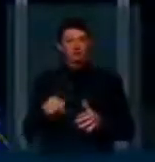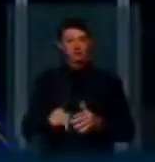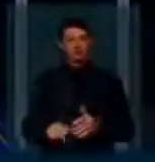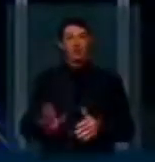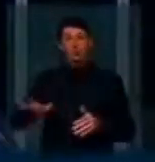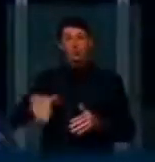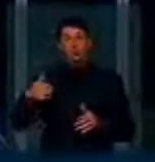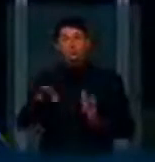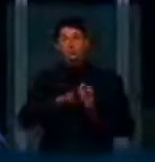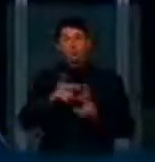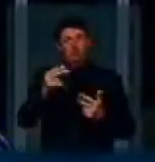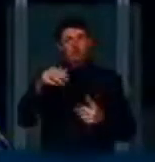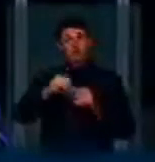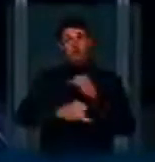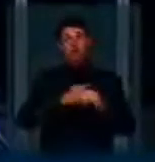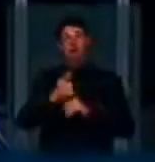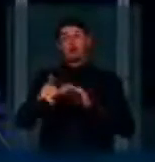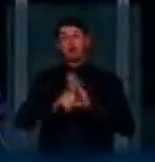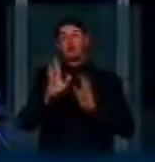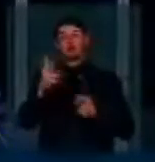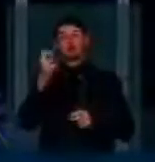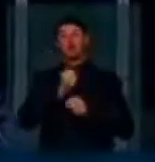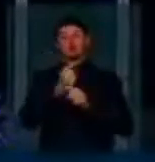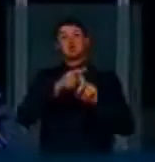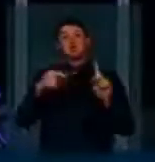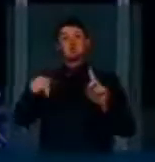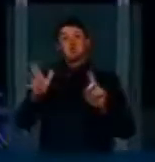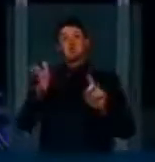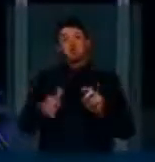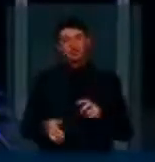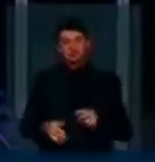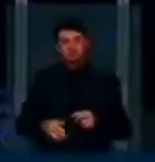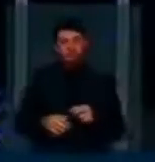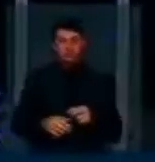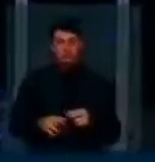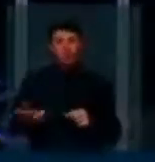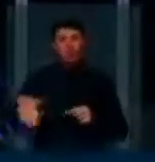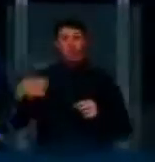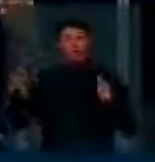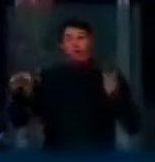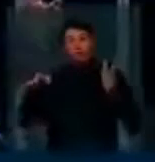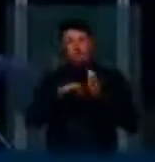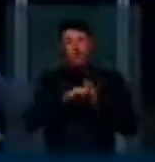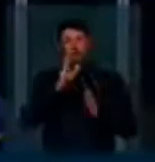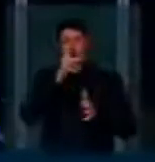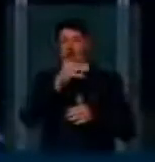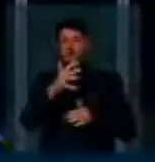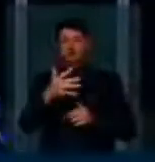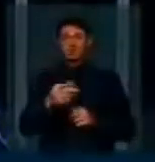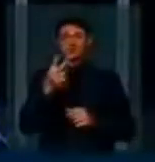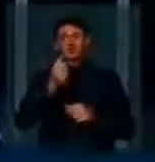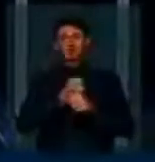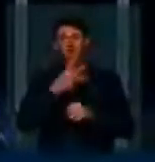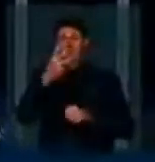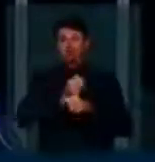quando vier, vejam o caso do marco civil, já está na casa há dois anos e meio. Quando vier, demorará provavelmente dois